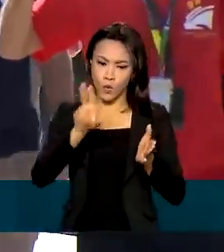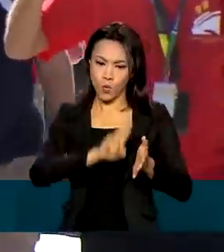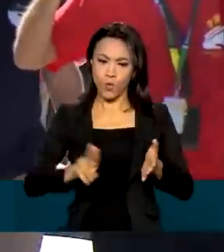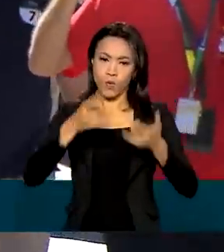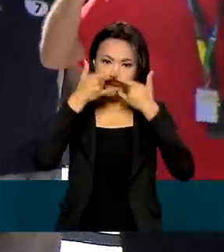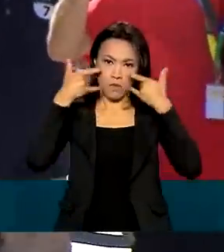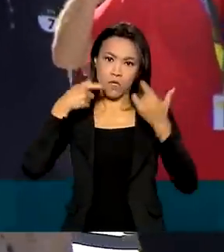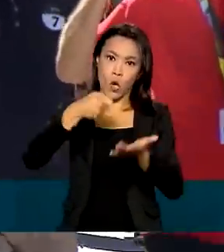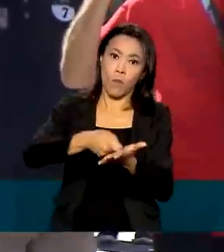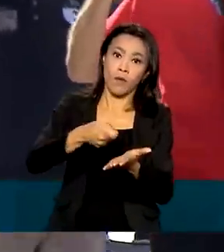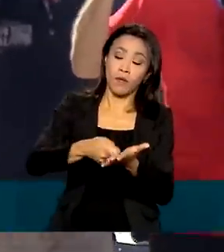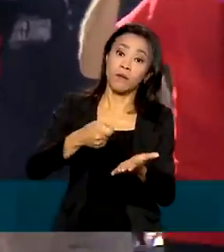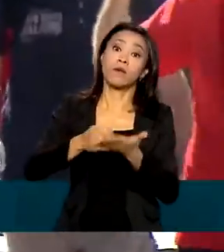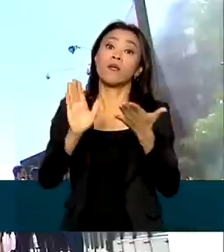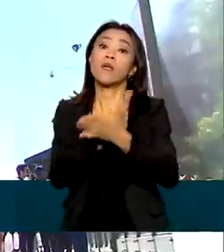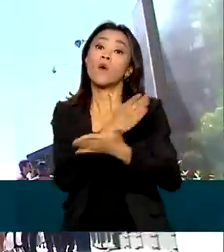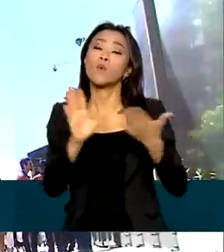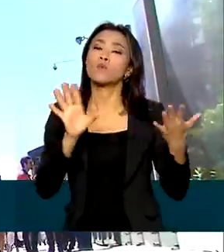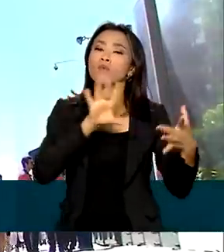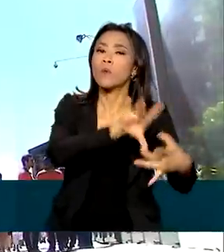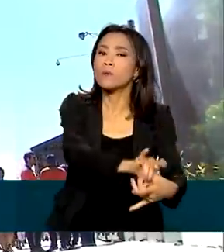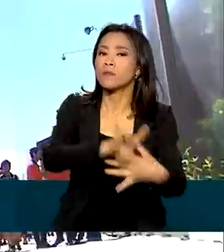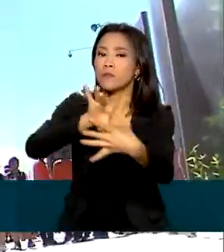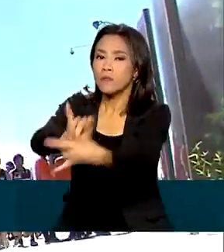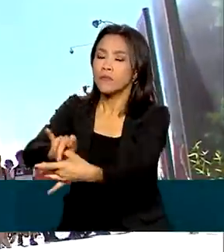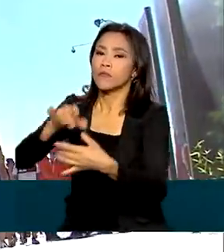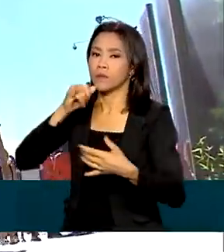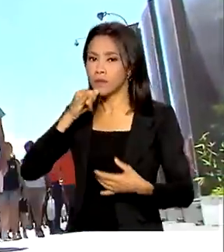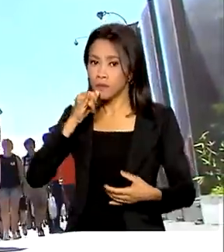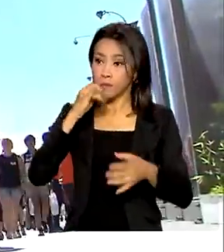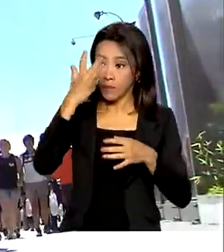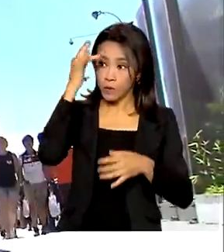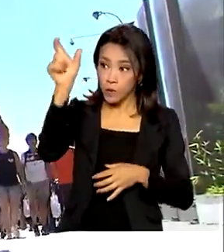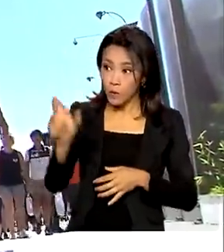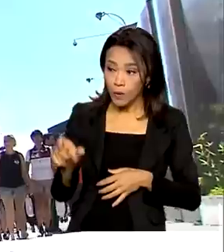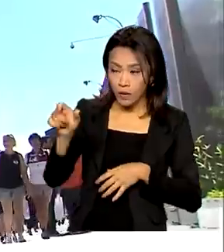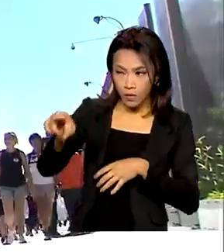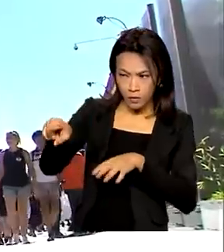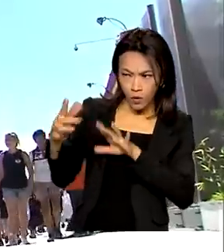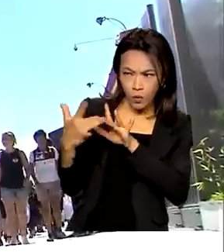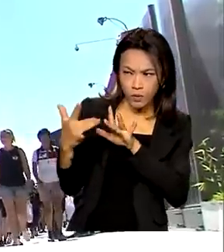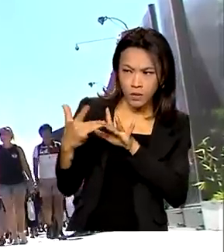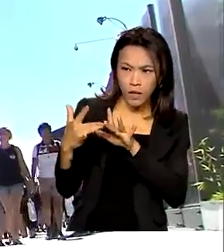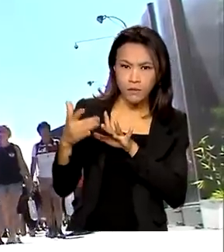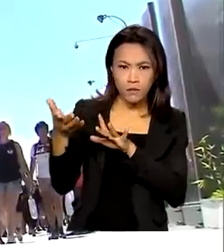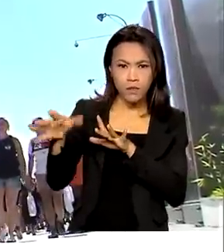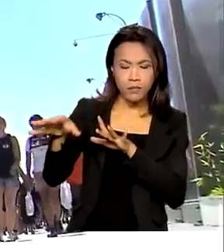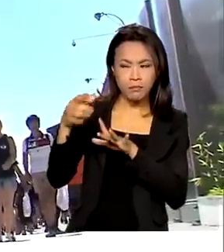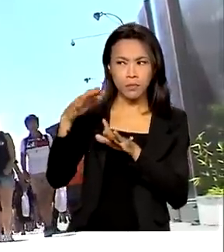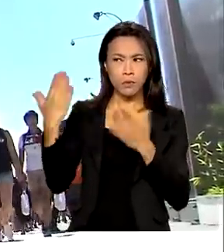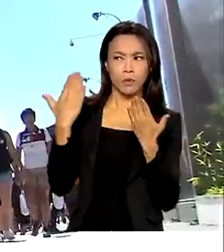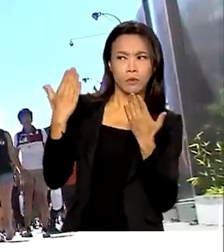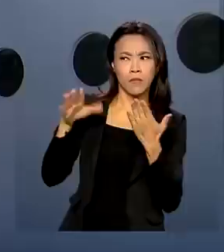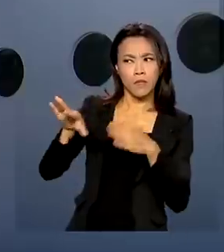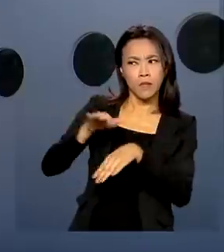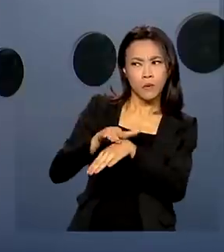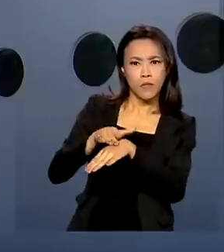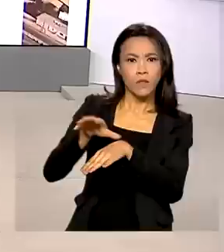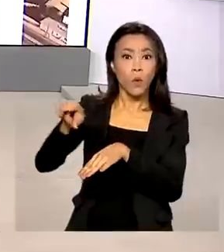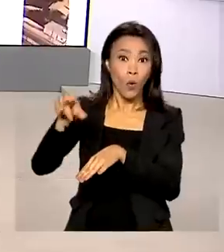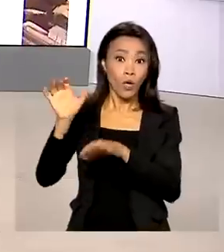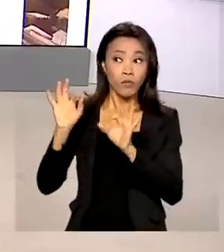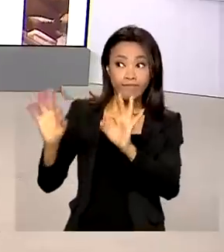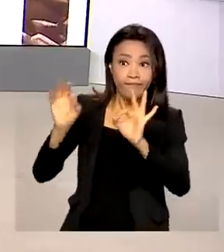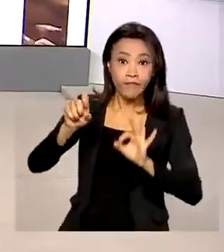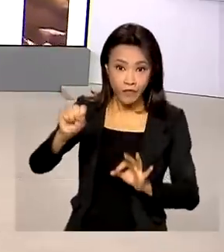situações específicas, como em caso de pessoas que tiveram contato com quem suspeita que está doente ou confirmou ter o vírus.